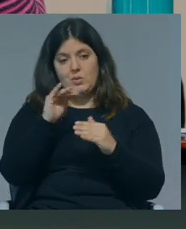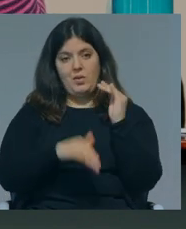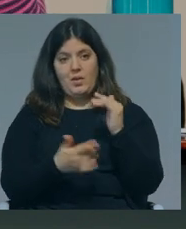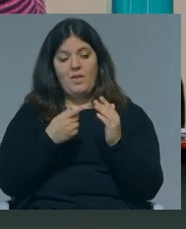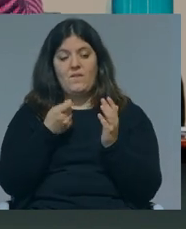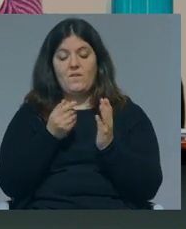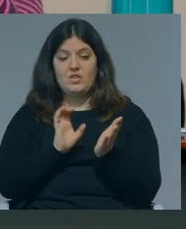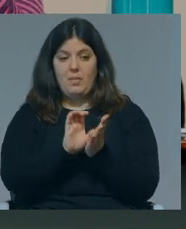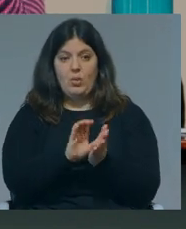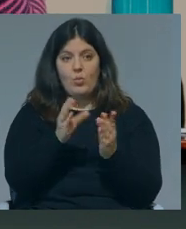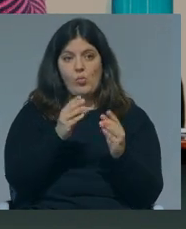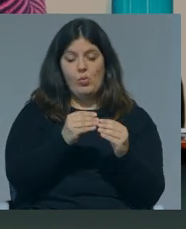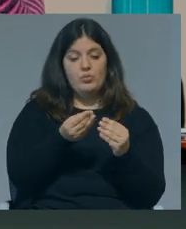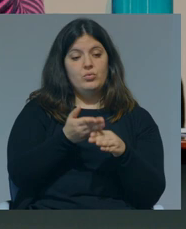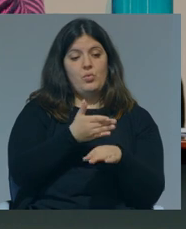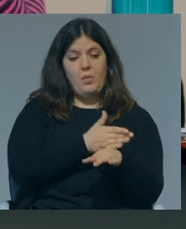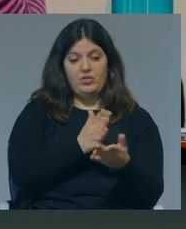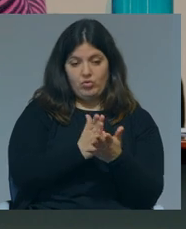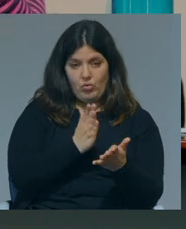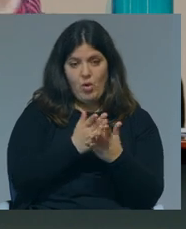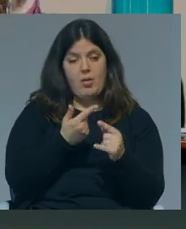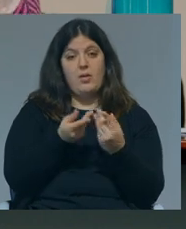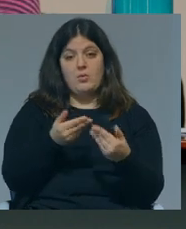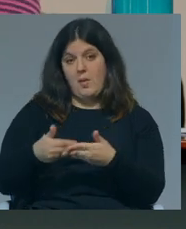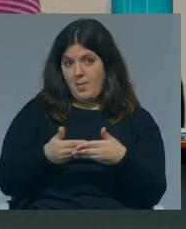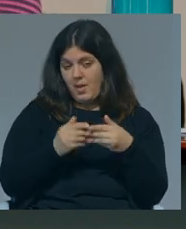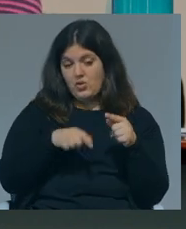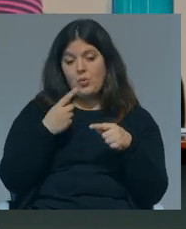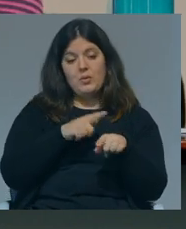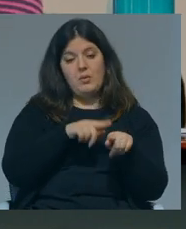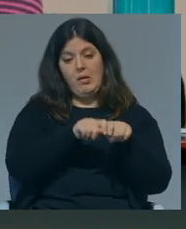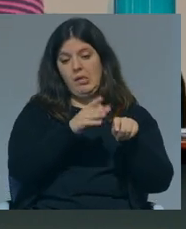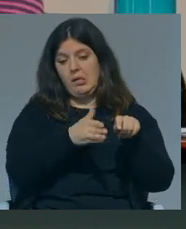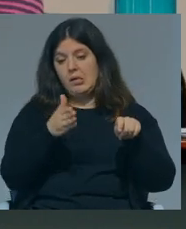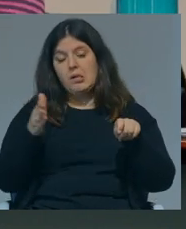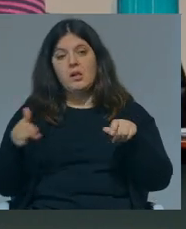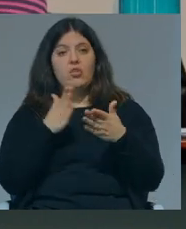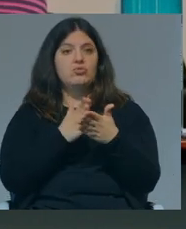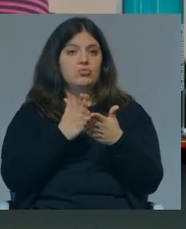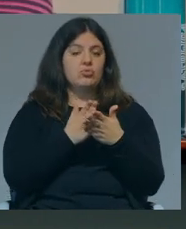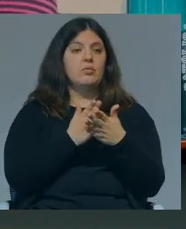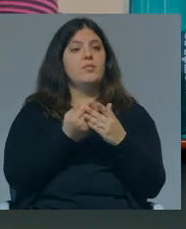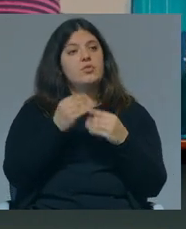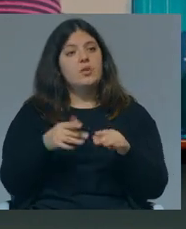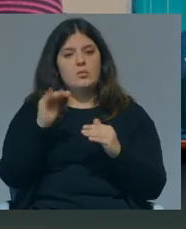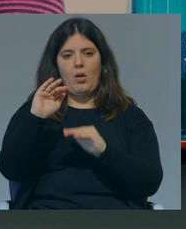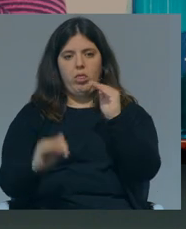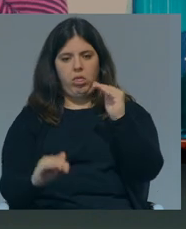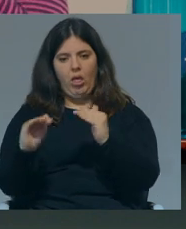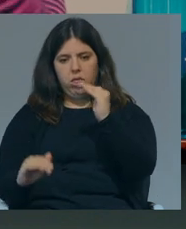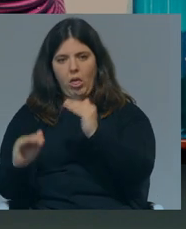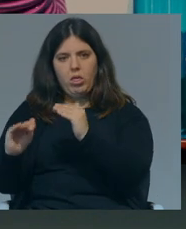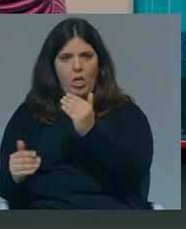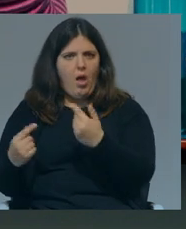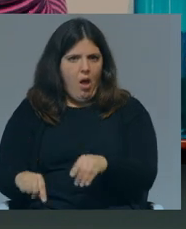investimento nas creches, muito investimento no pré-escolar e depois ao longo do percurso escolar das crianças também, nós temos desigualdades enormes, nós